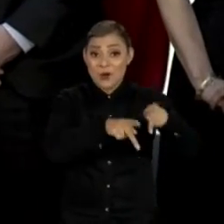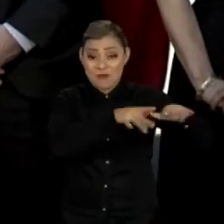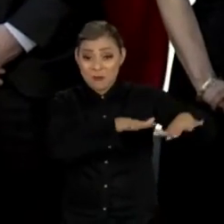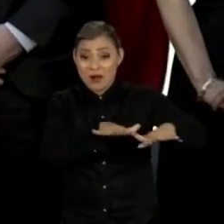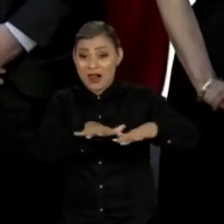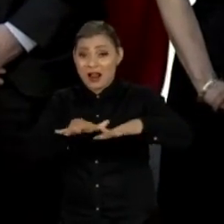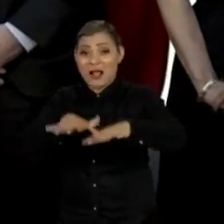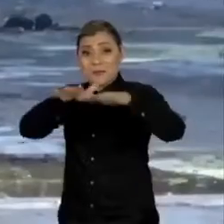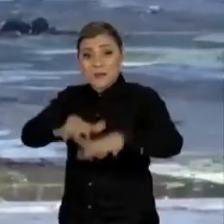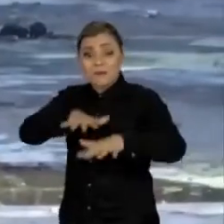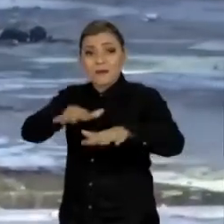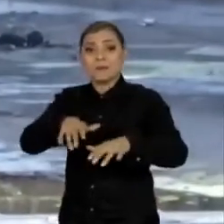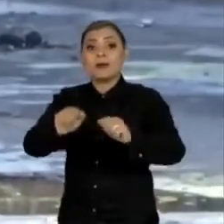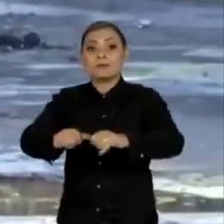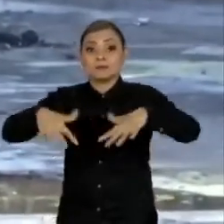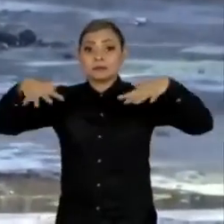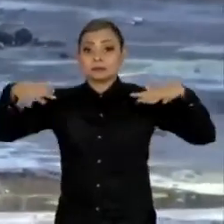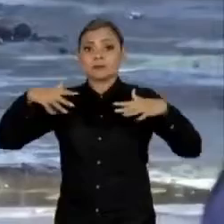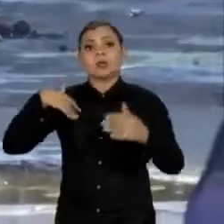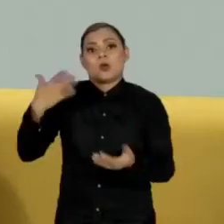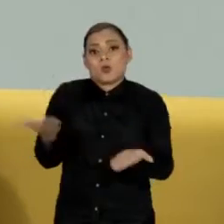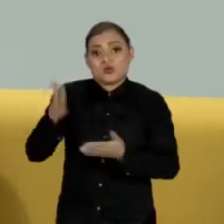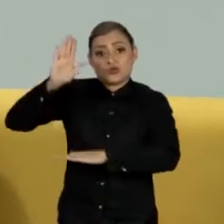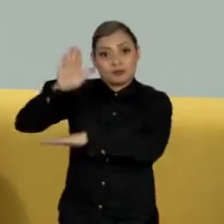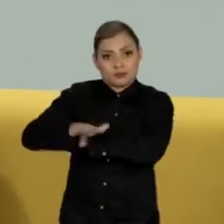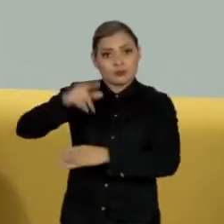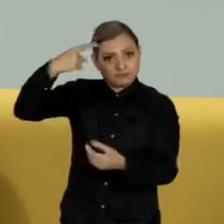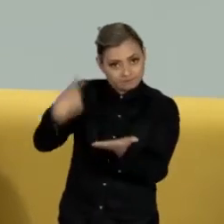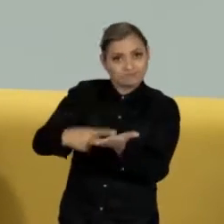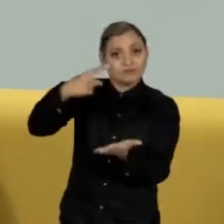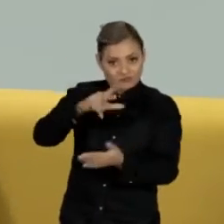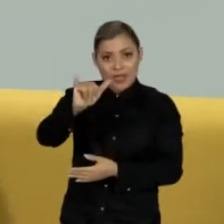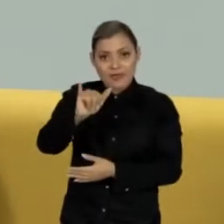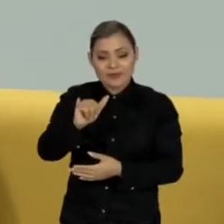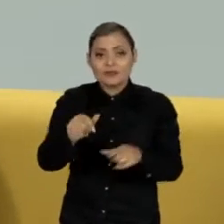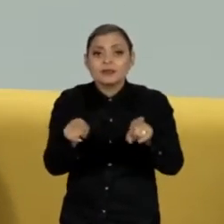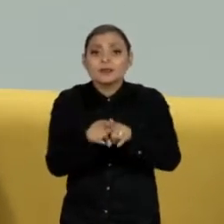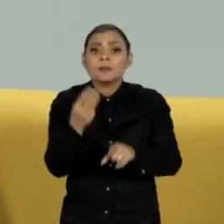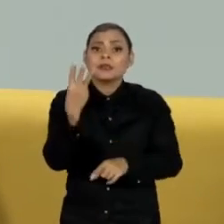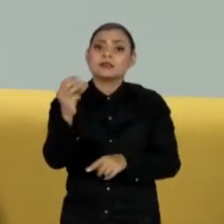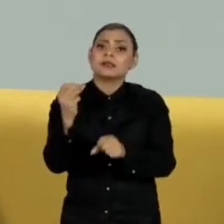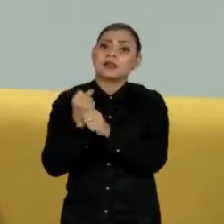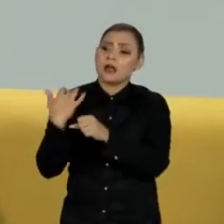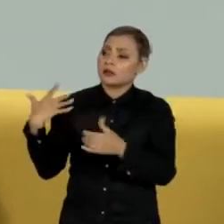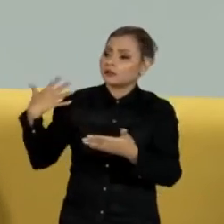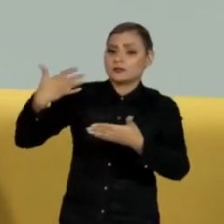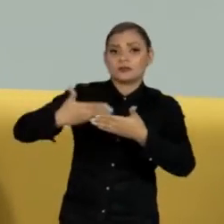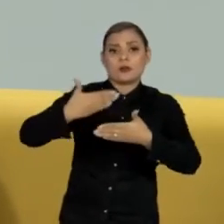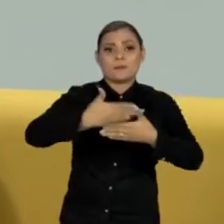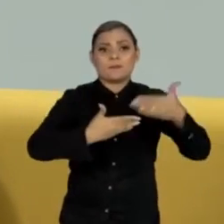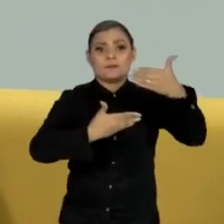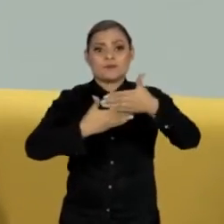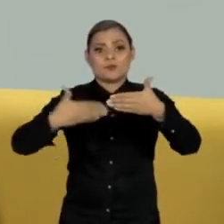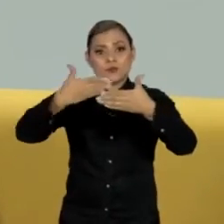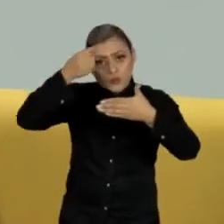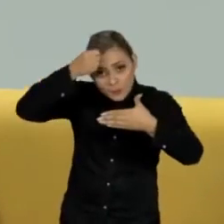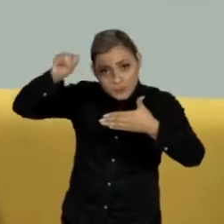uma Assembleia Constituinte está marcada para hoje à tarde. E ainda os 30 anos da queda do muro de Berlim.